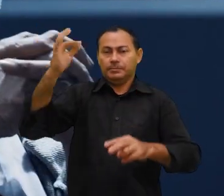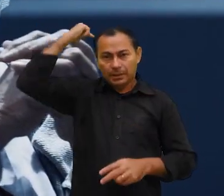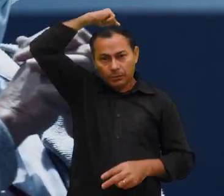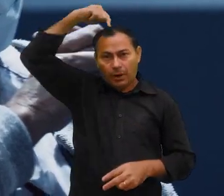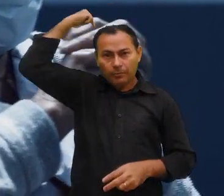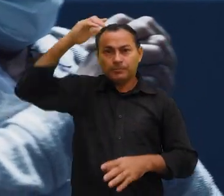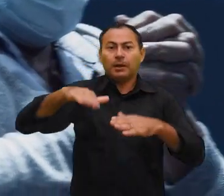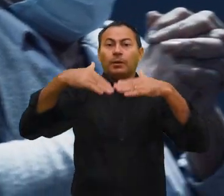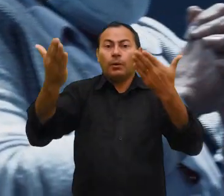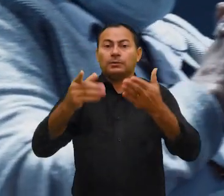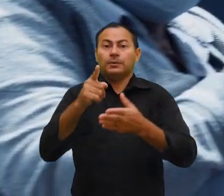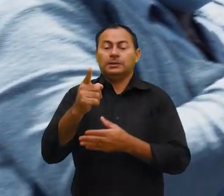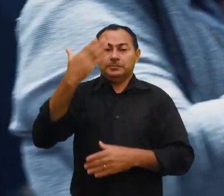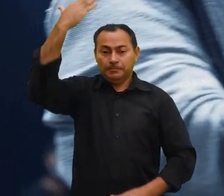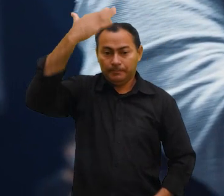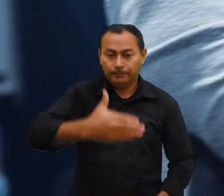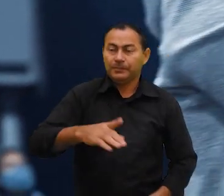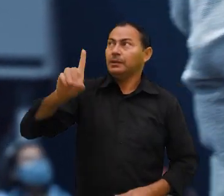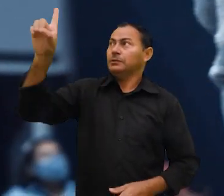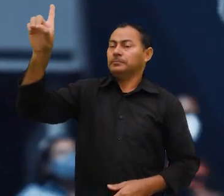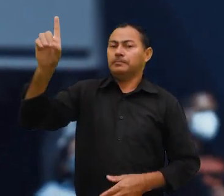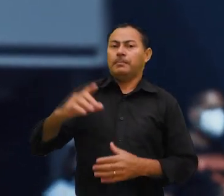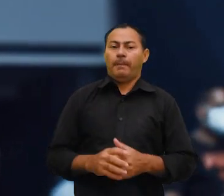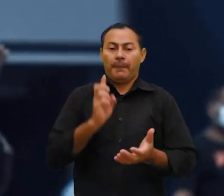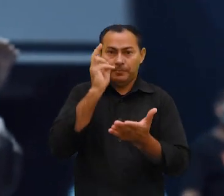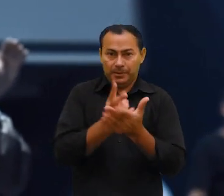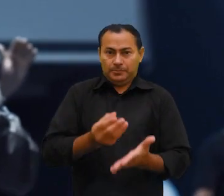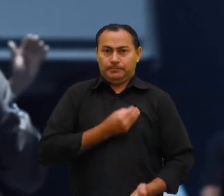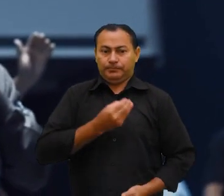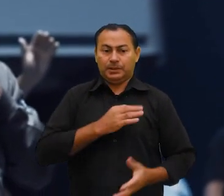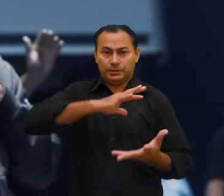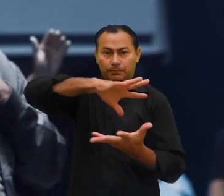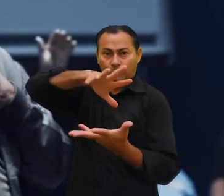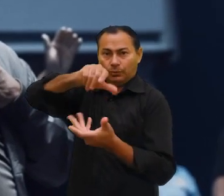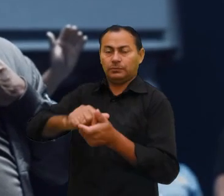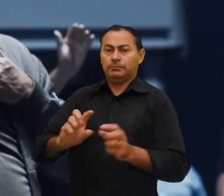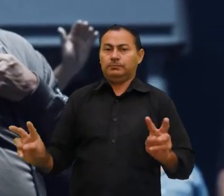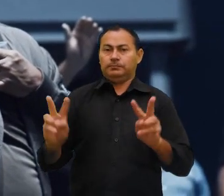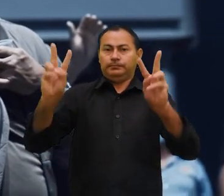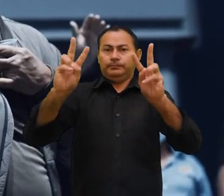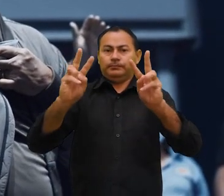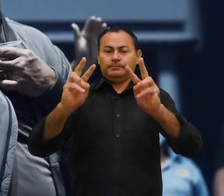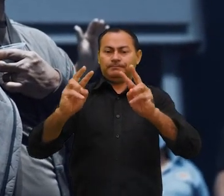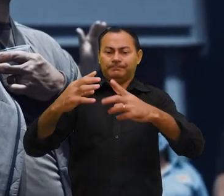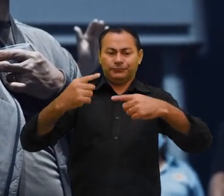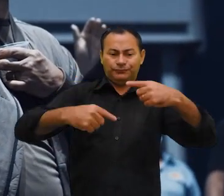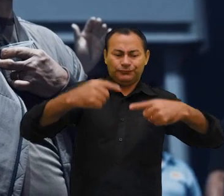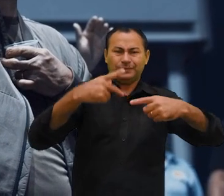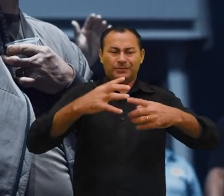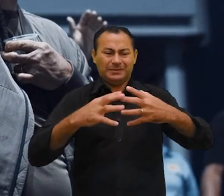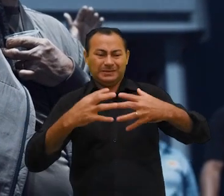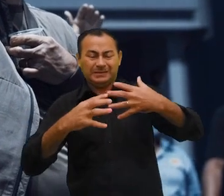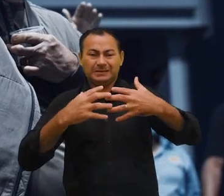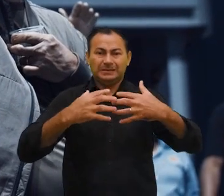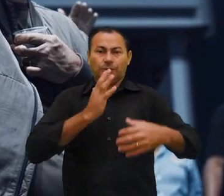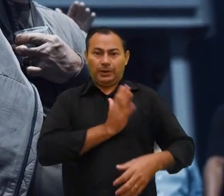espirituais, quando você está na presença de Deus, mesmo vivendo nesse mundo, cujos valores conflitam com o seu